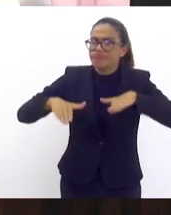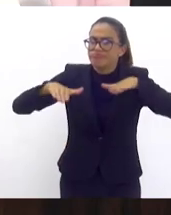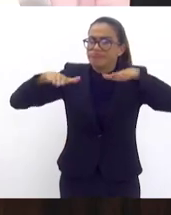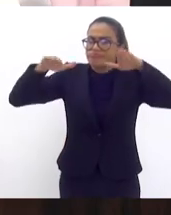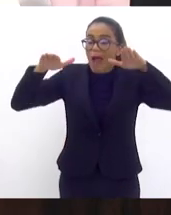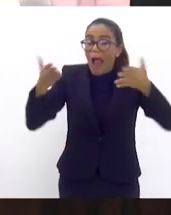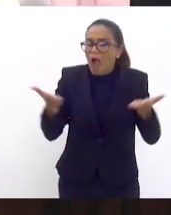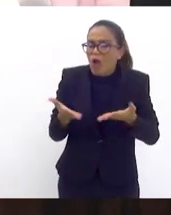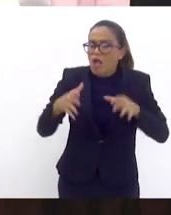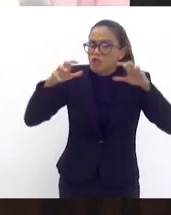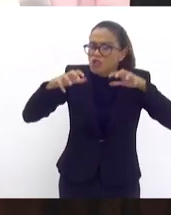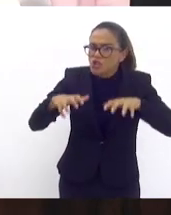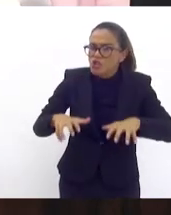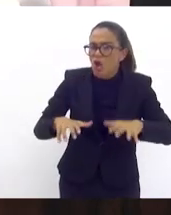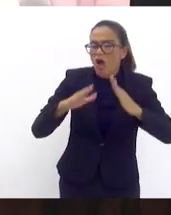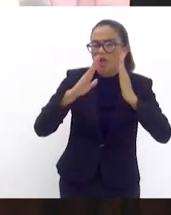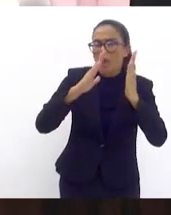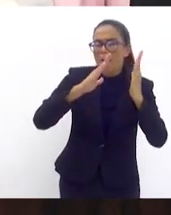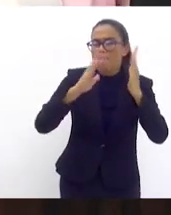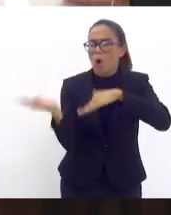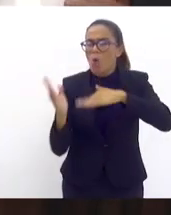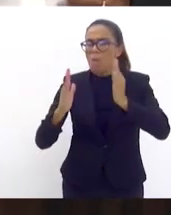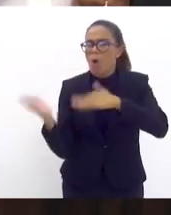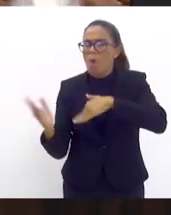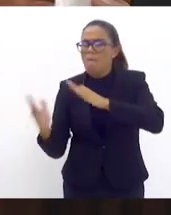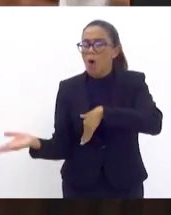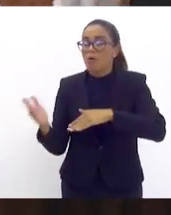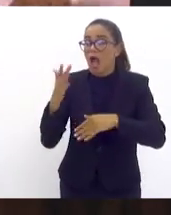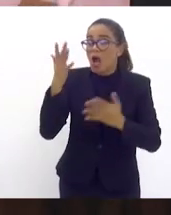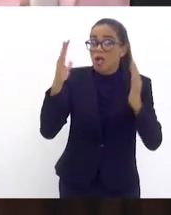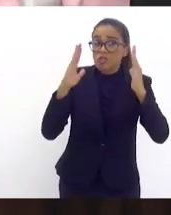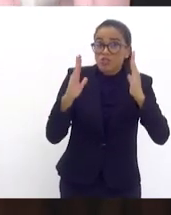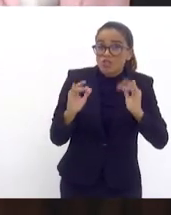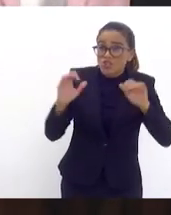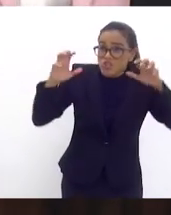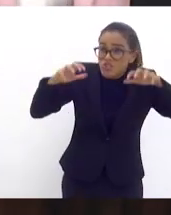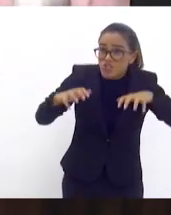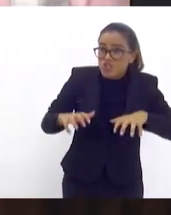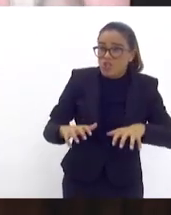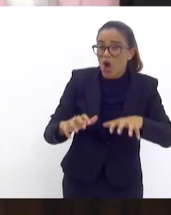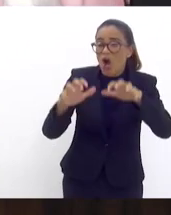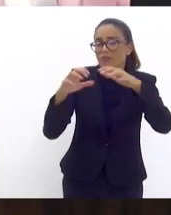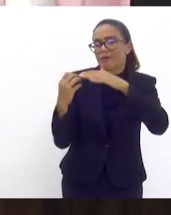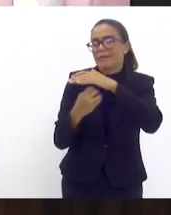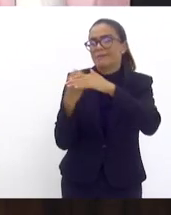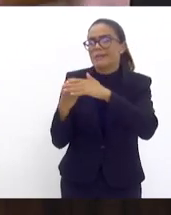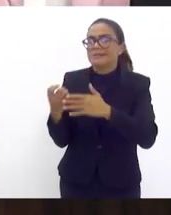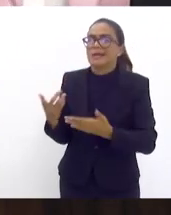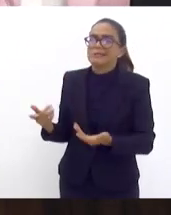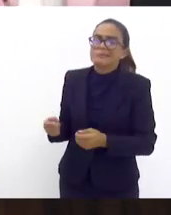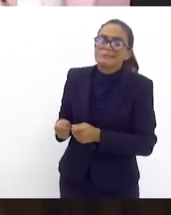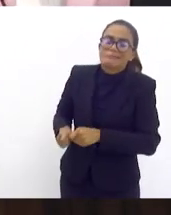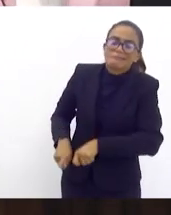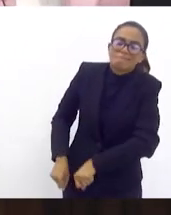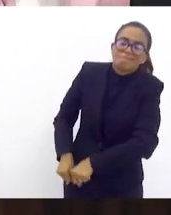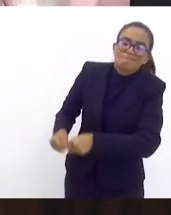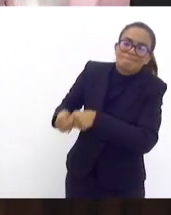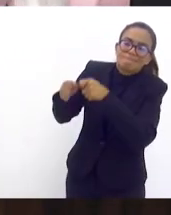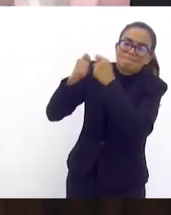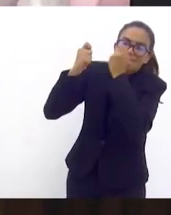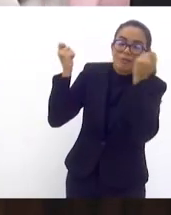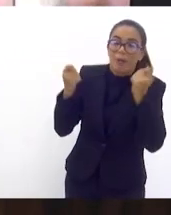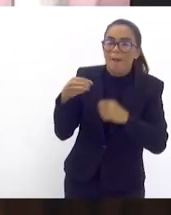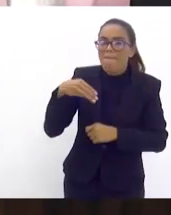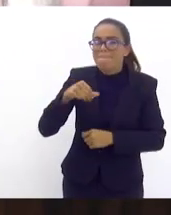chove cai agora quando chove as pessoas ficam desabrigadas os empresários tem seu prejuízo quando chega abril